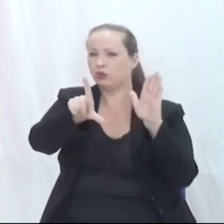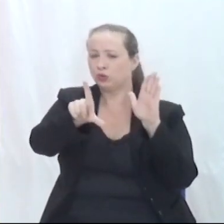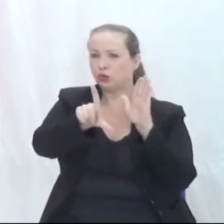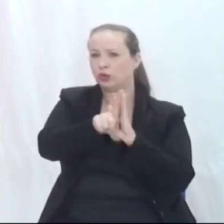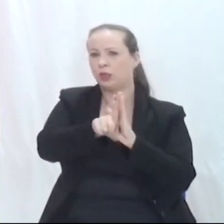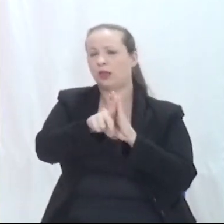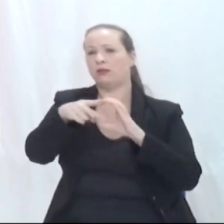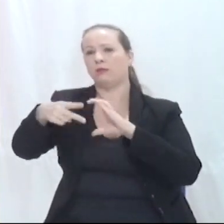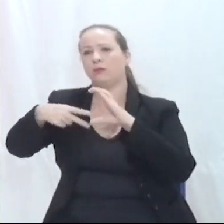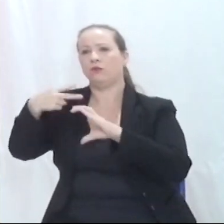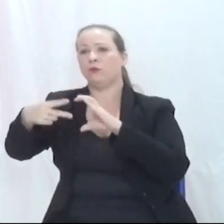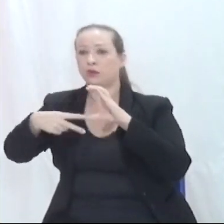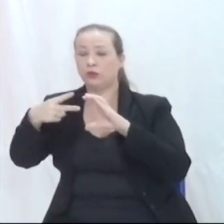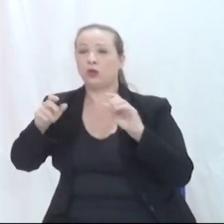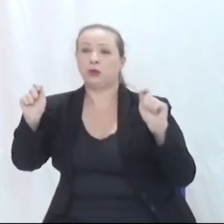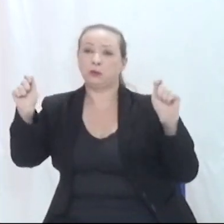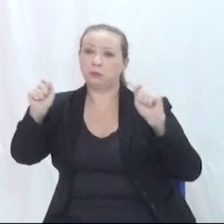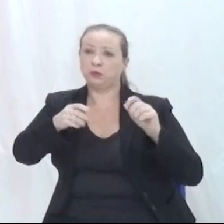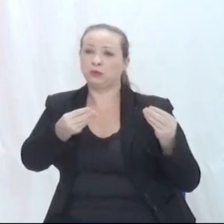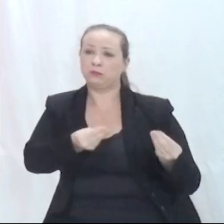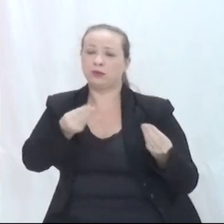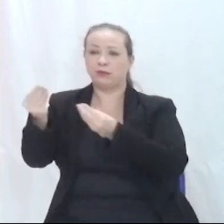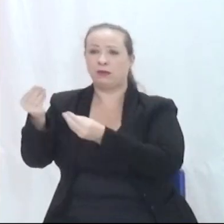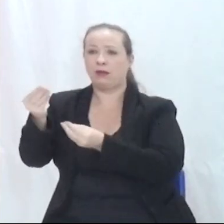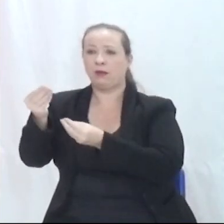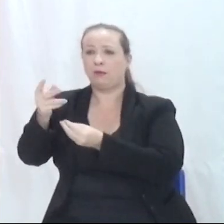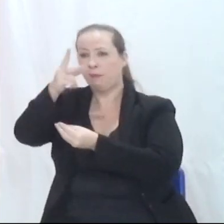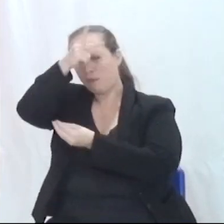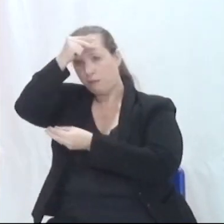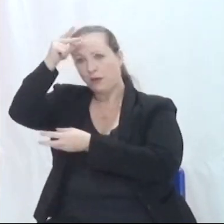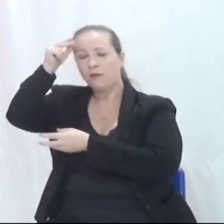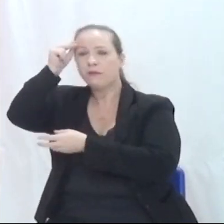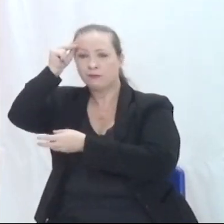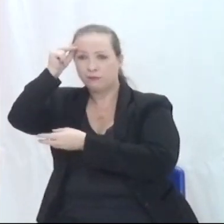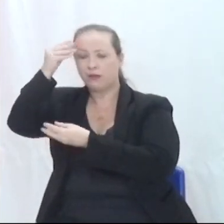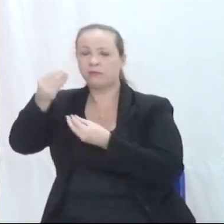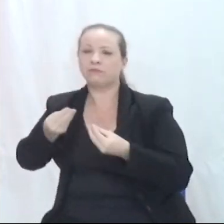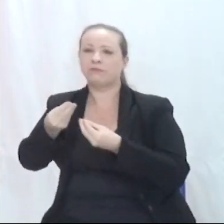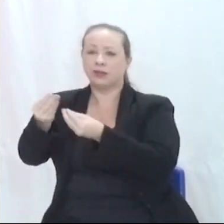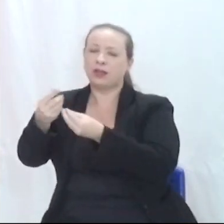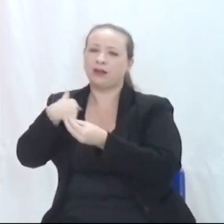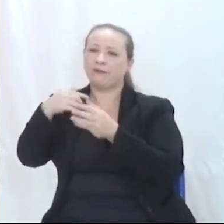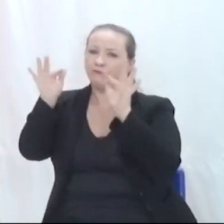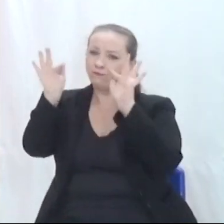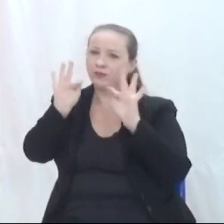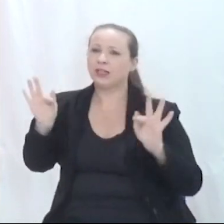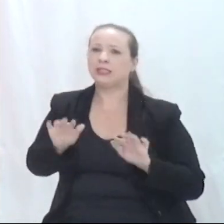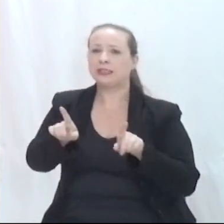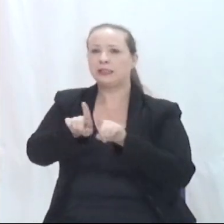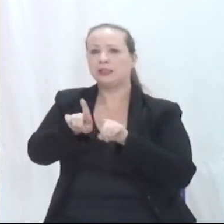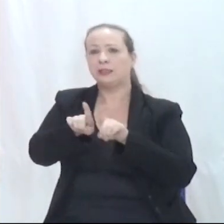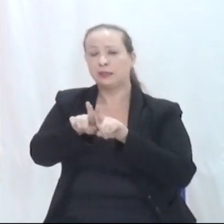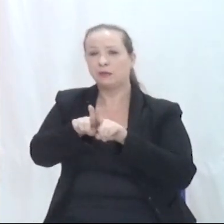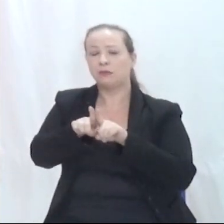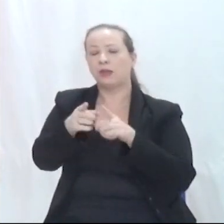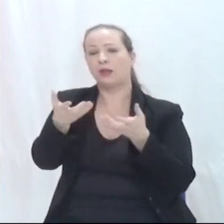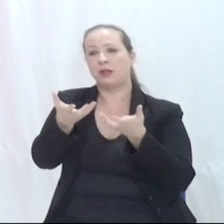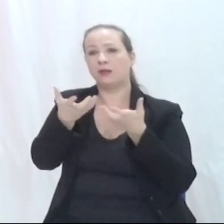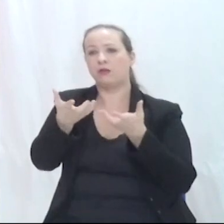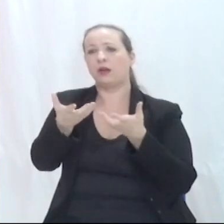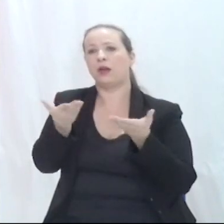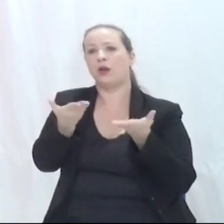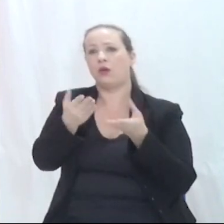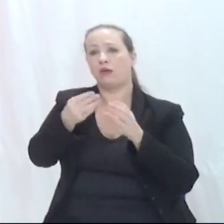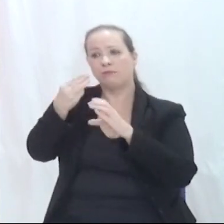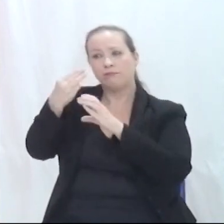encaminhar ao senhor prefeito Cláudio Salvar. Então, eu também fico feliz e com isso vamos fazer o encaminhamento. Também abri a